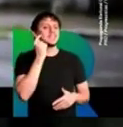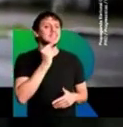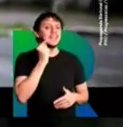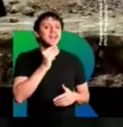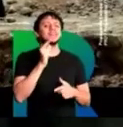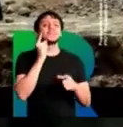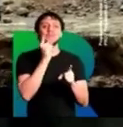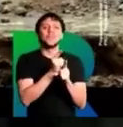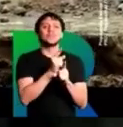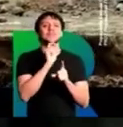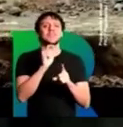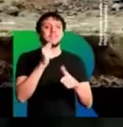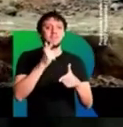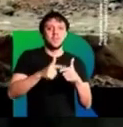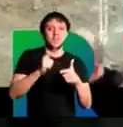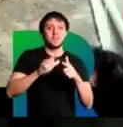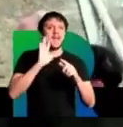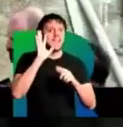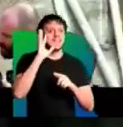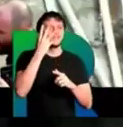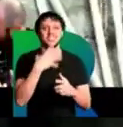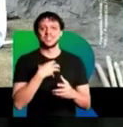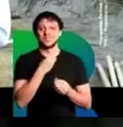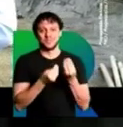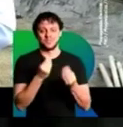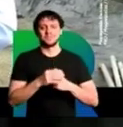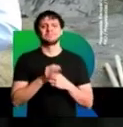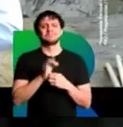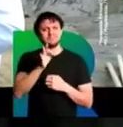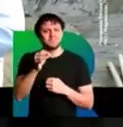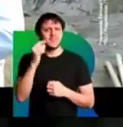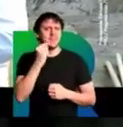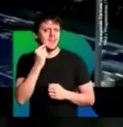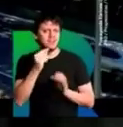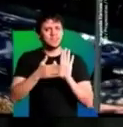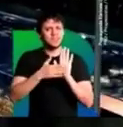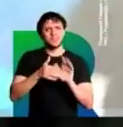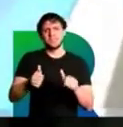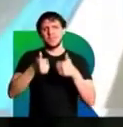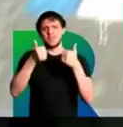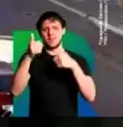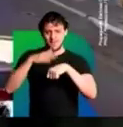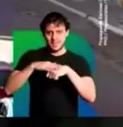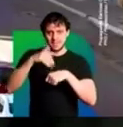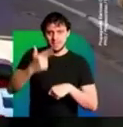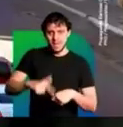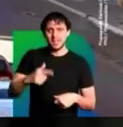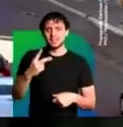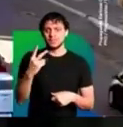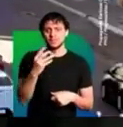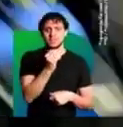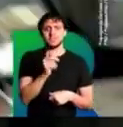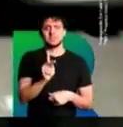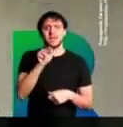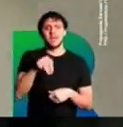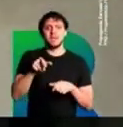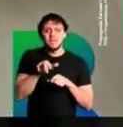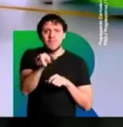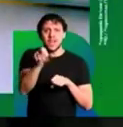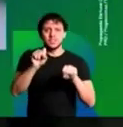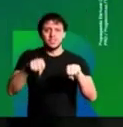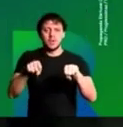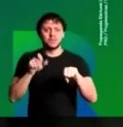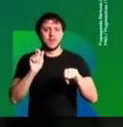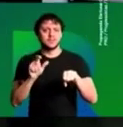soluções. É isso aí. Ricardo tem as melhores propostas. Ele vai fazer mais duzentos quilômetros de faixa azul.